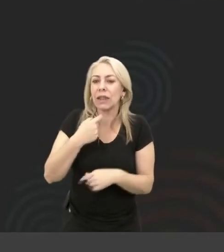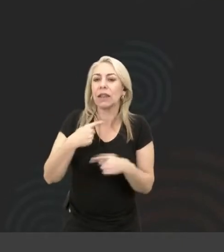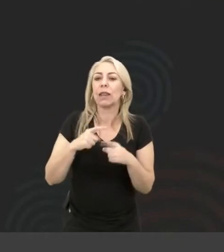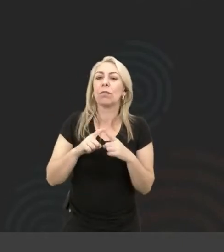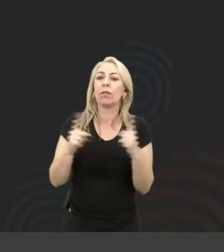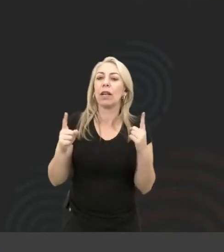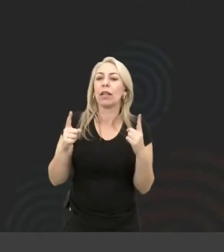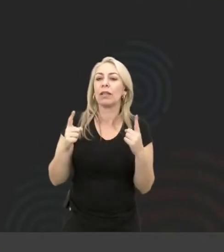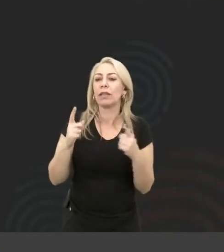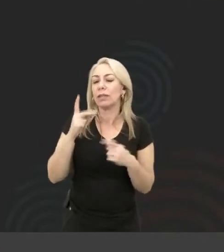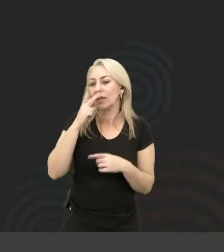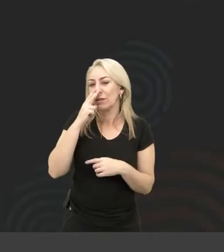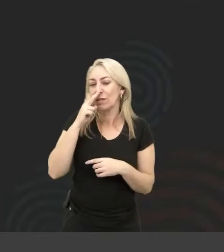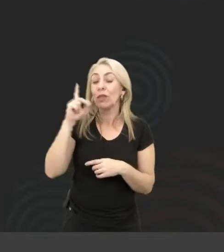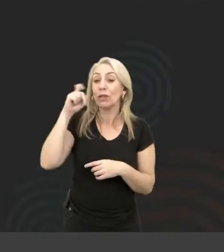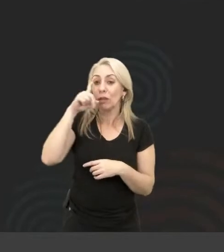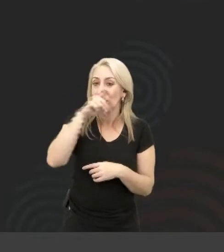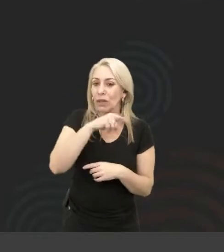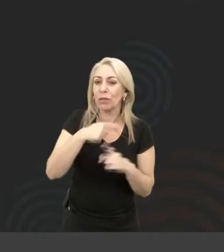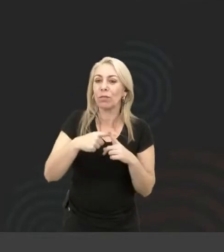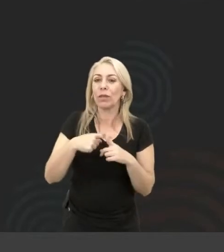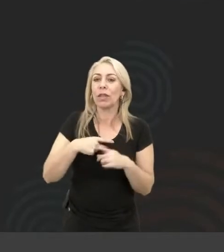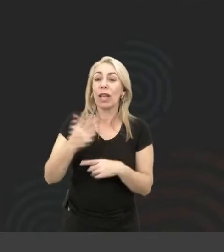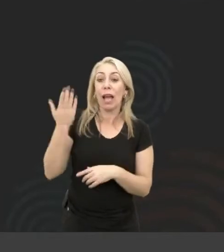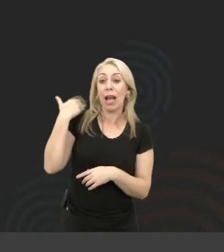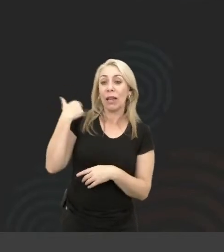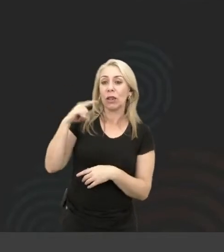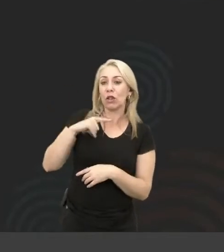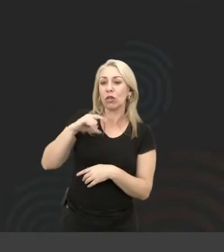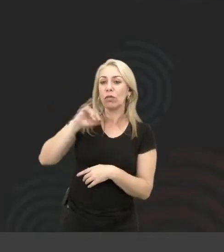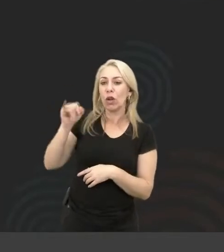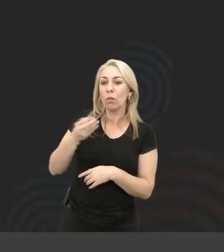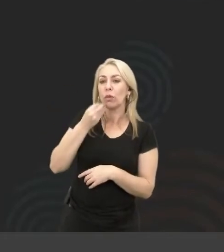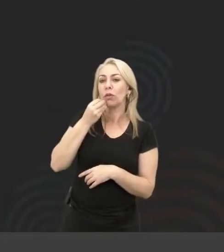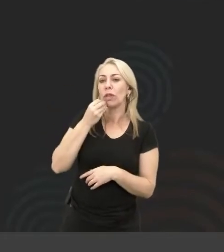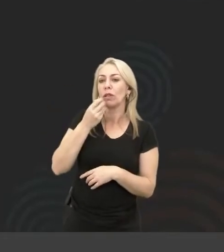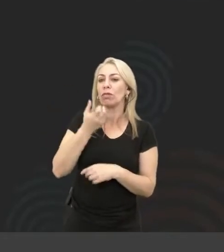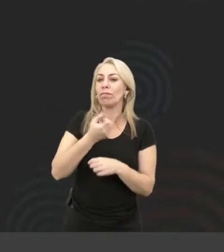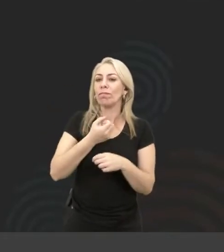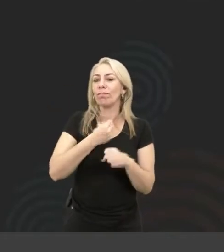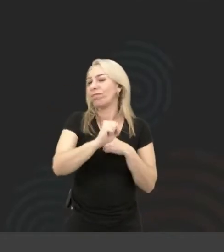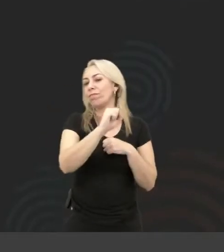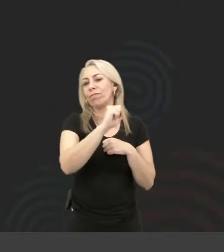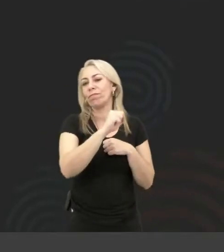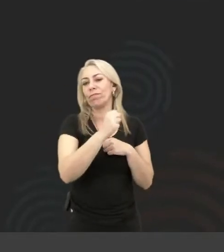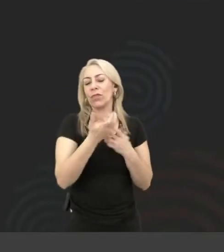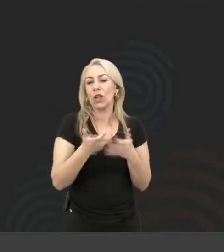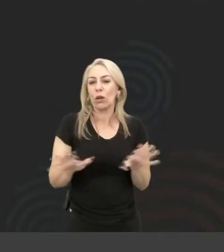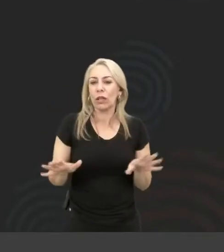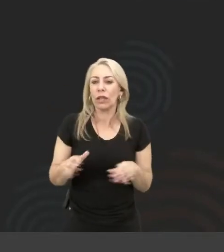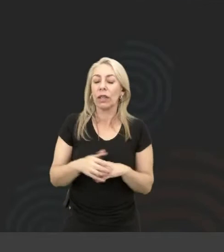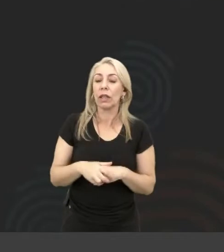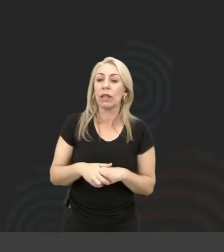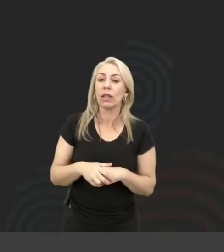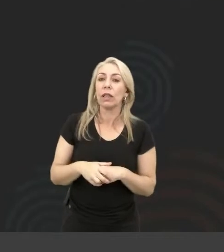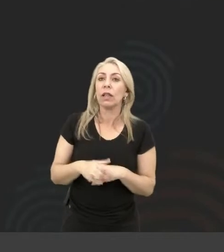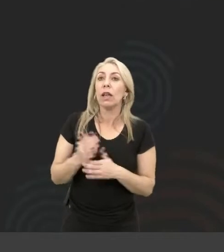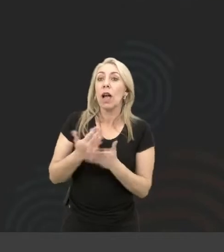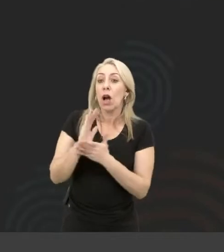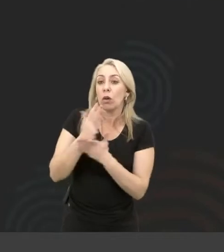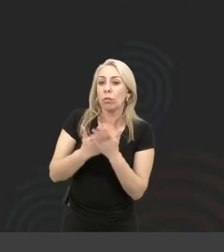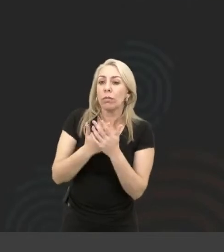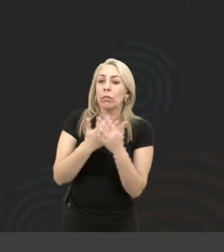não deixar os trancos e barrancos, que na época que eu tive a oportunidade, eu deixei passar. Então, assim, algumas coisas